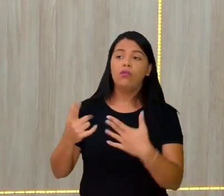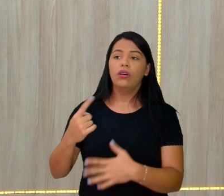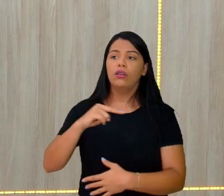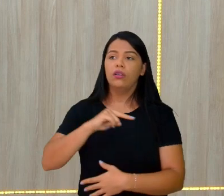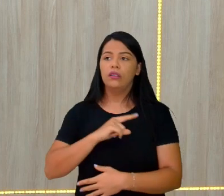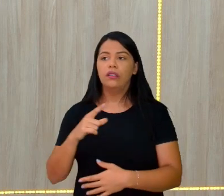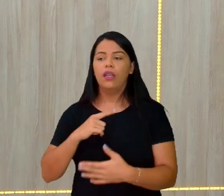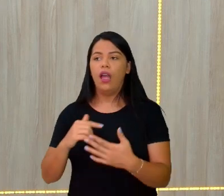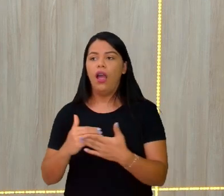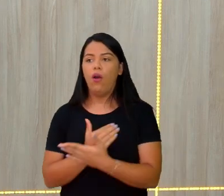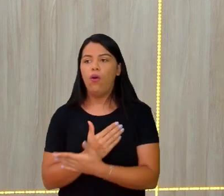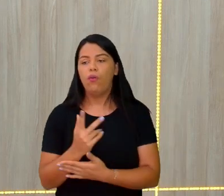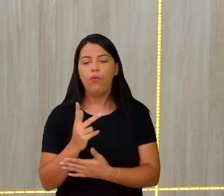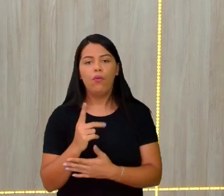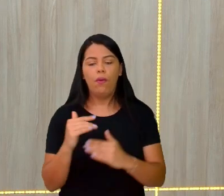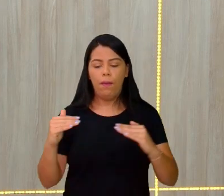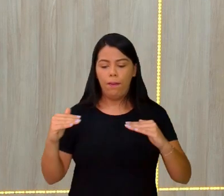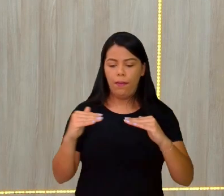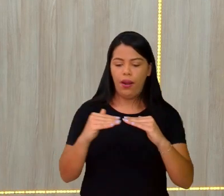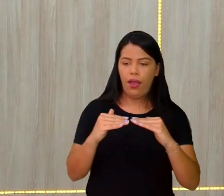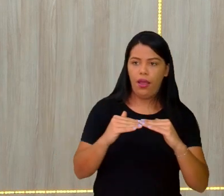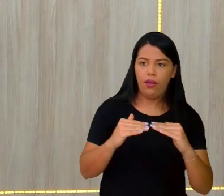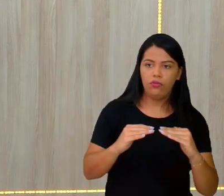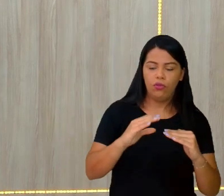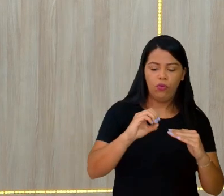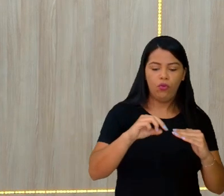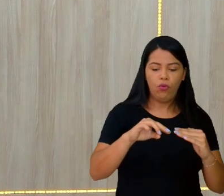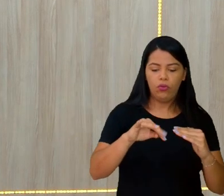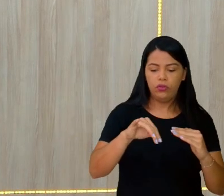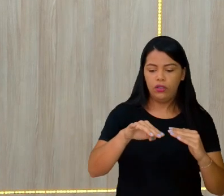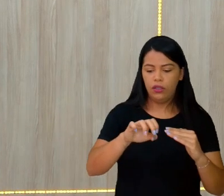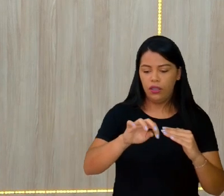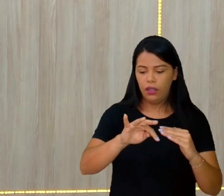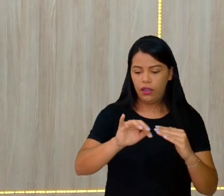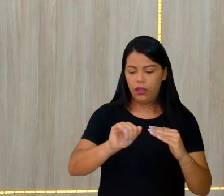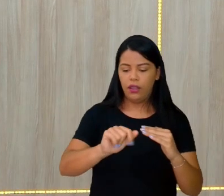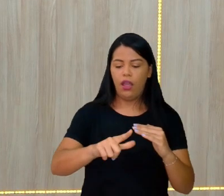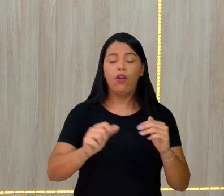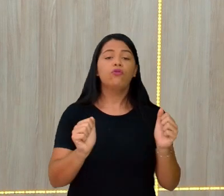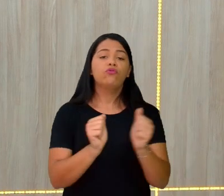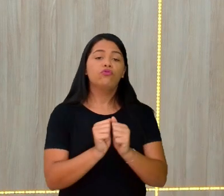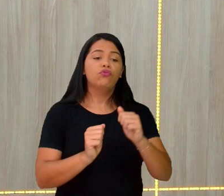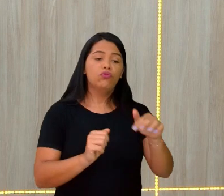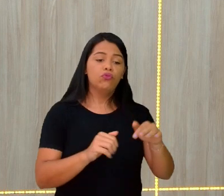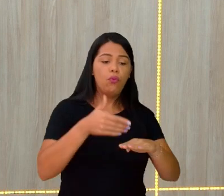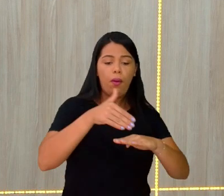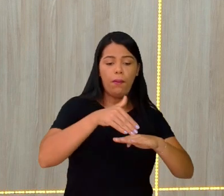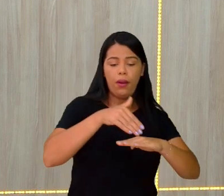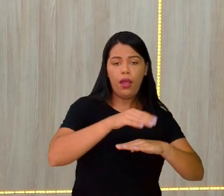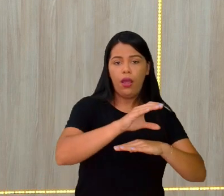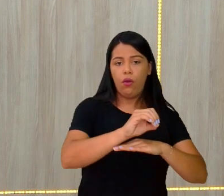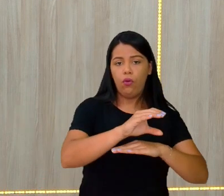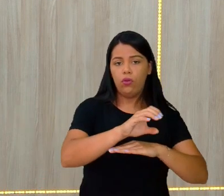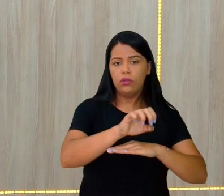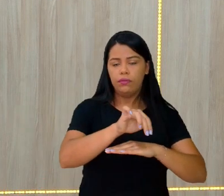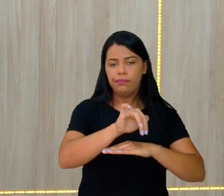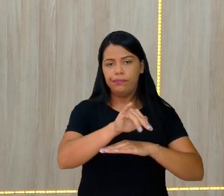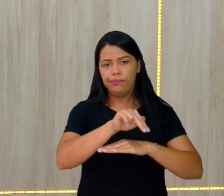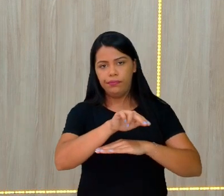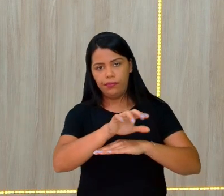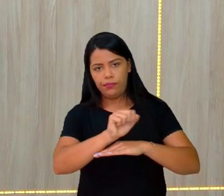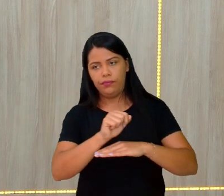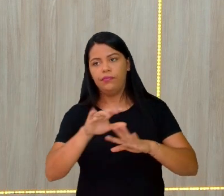continental, uma placa oceânica, a placa oceânica menos densa, mergulhando por debaixo dessa placa